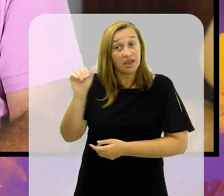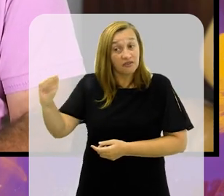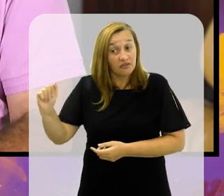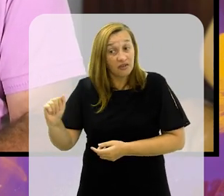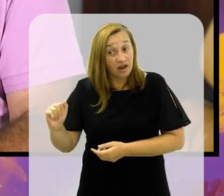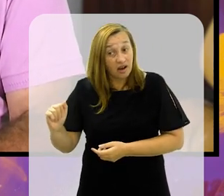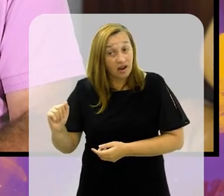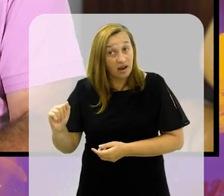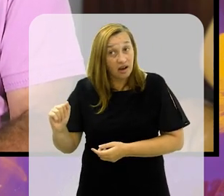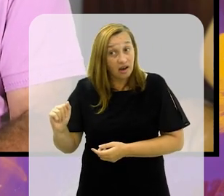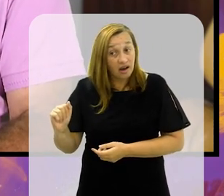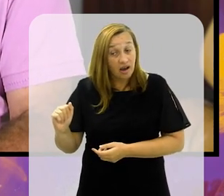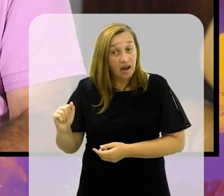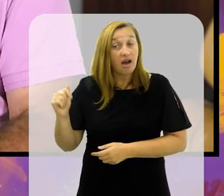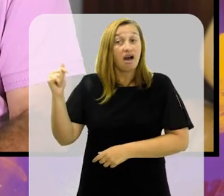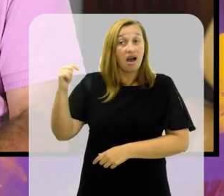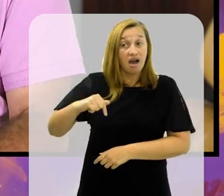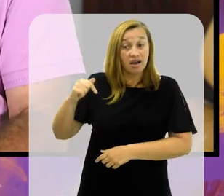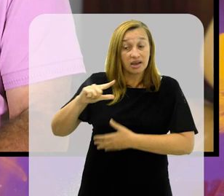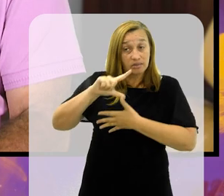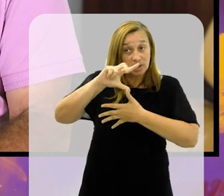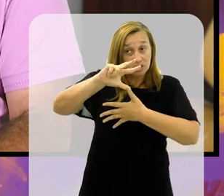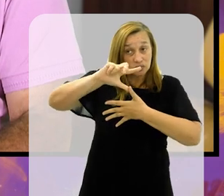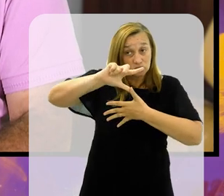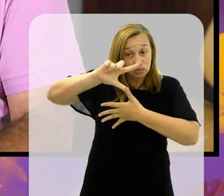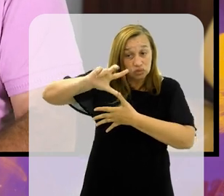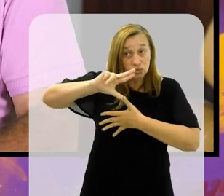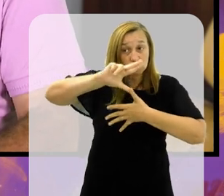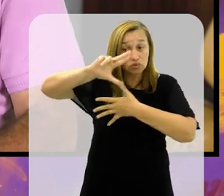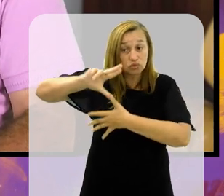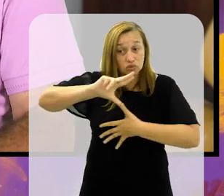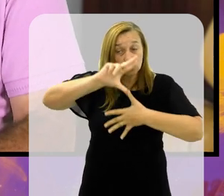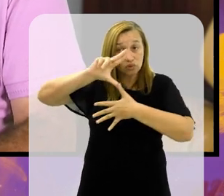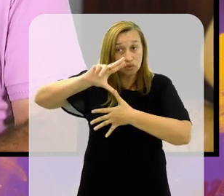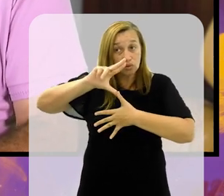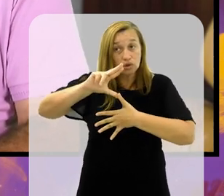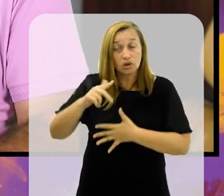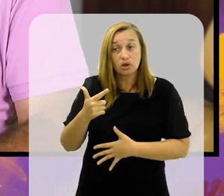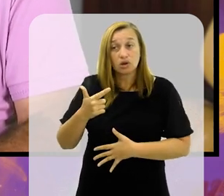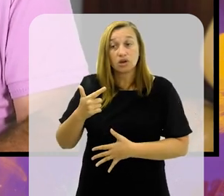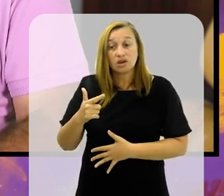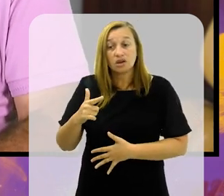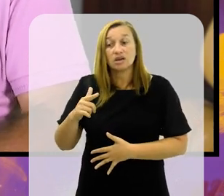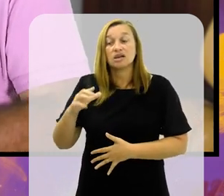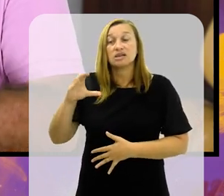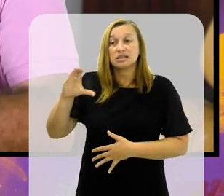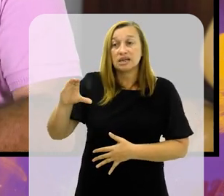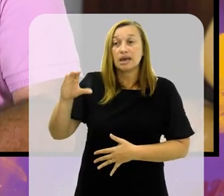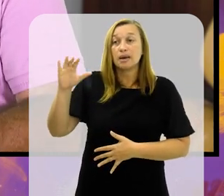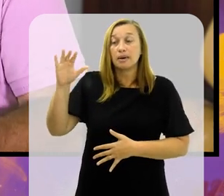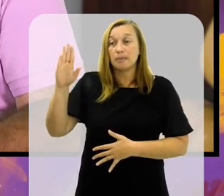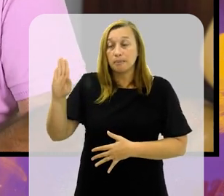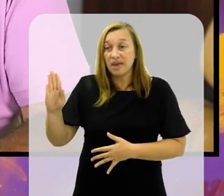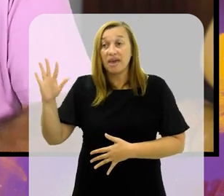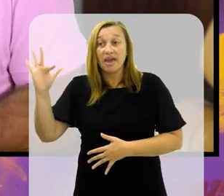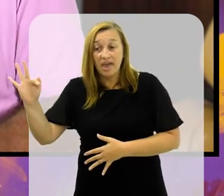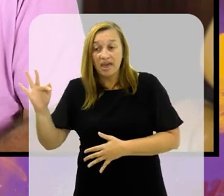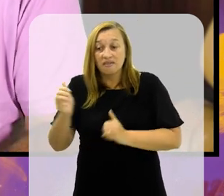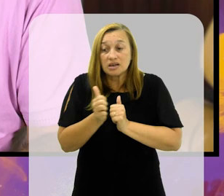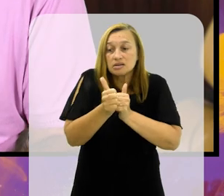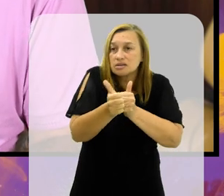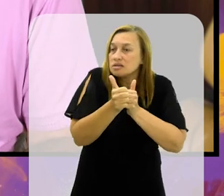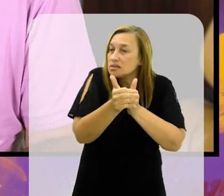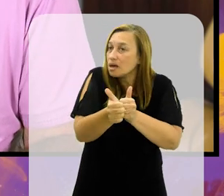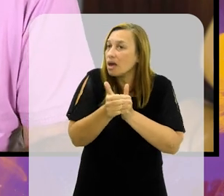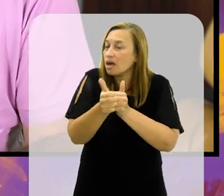a Comebol, aqui na América do Sul, CBF, federações e as federações mundiais seguem uma orientação, uma